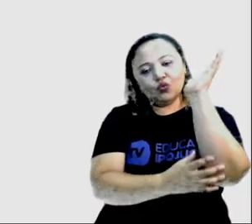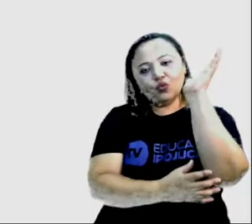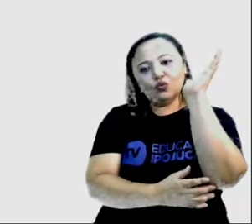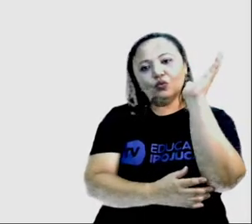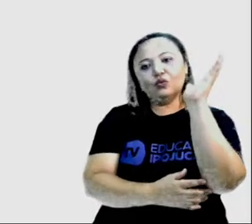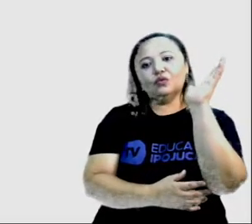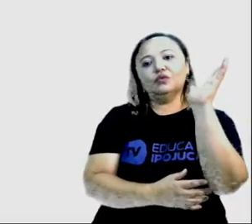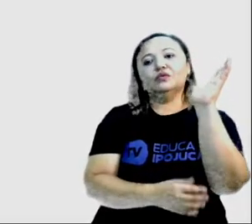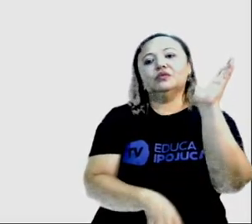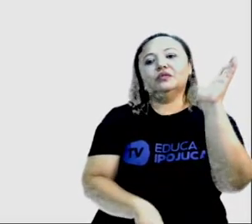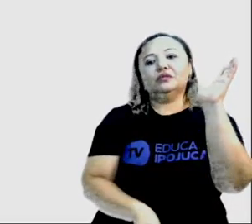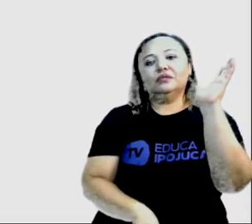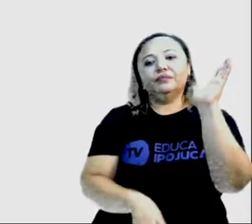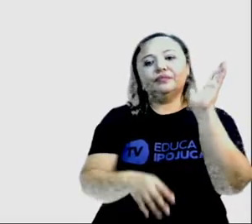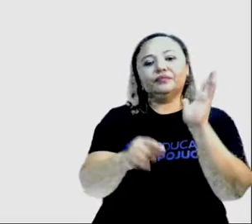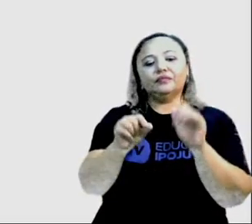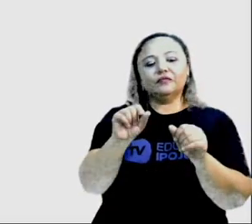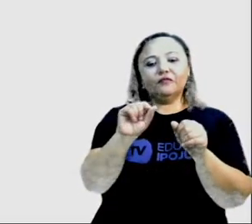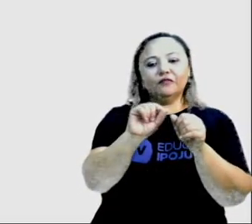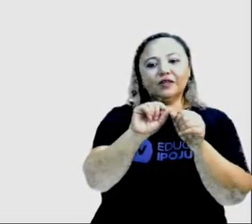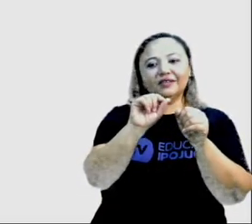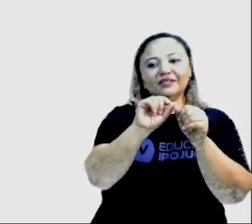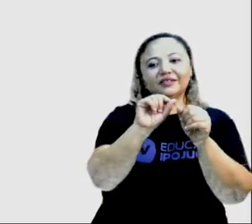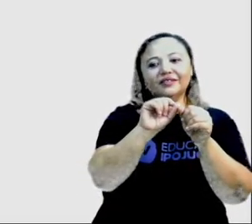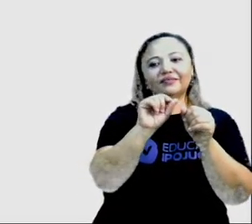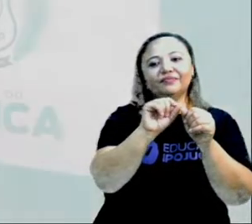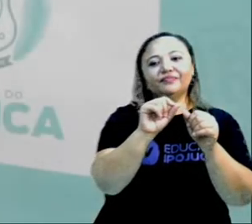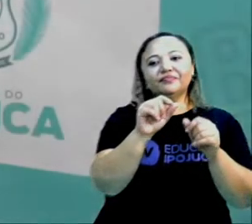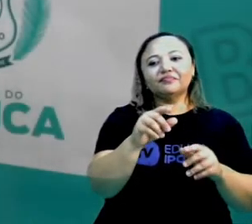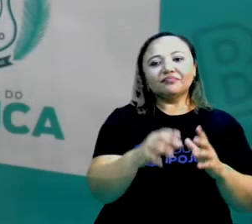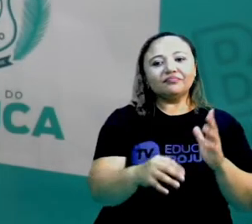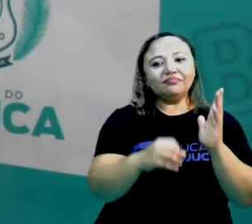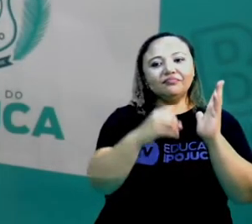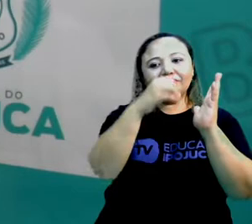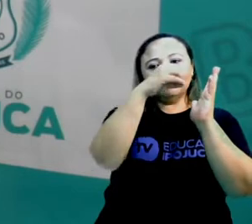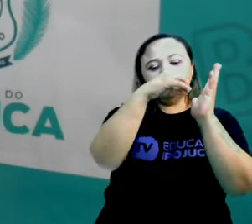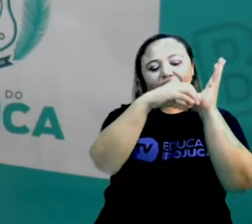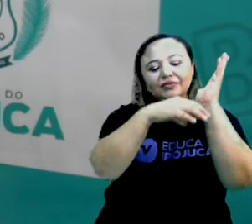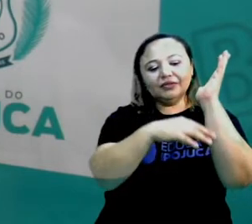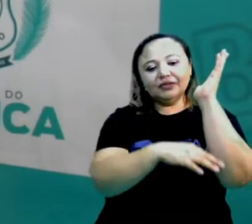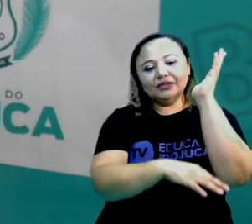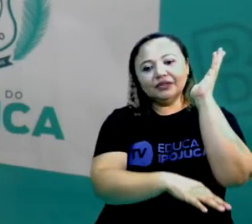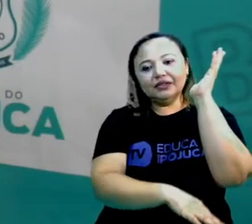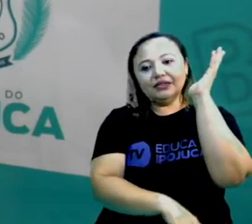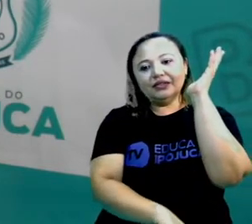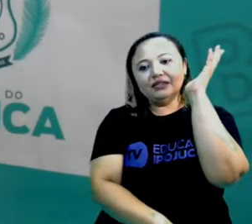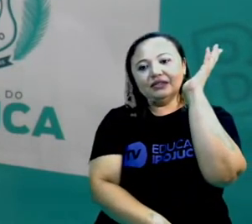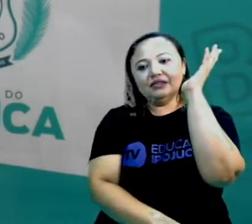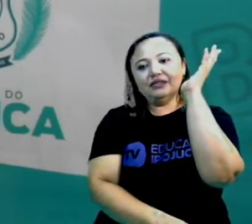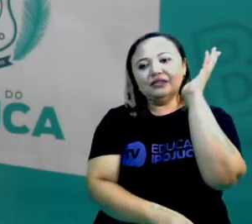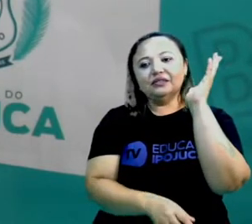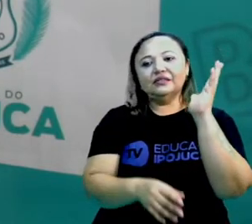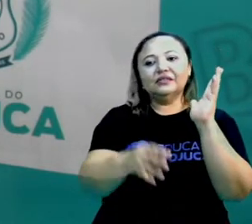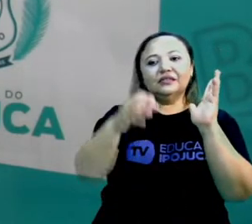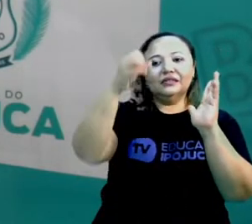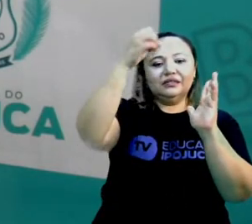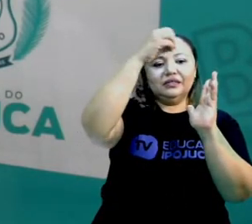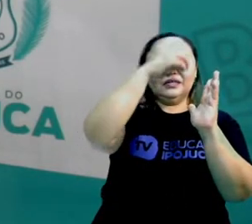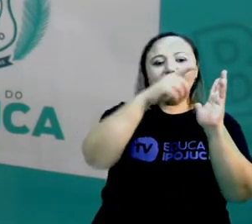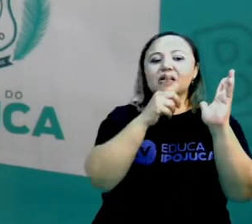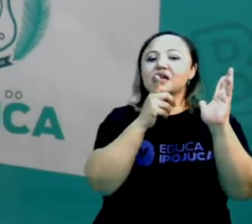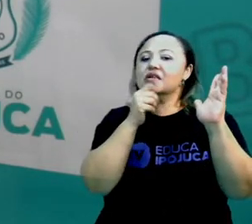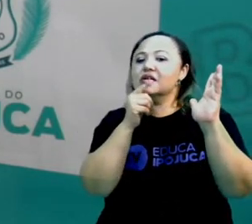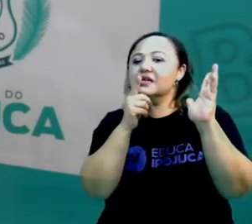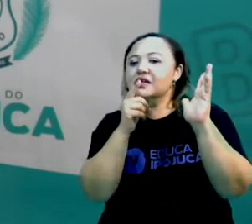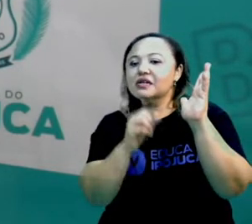fotossíntese. Então, para que ela faça esse processo de fotossíntese, ou seja, pegue a